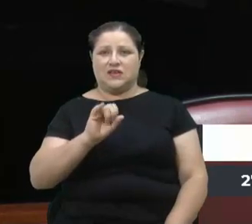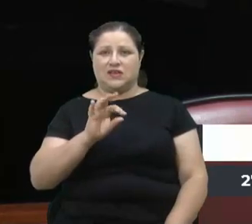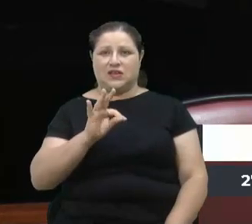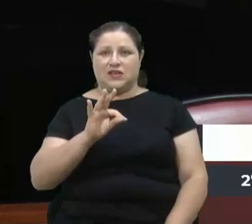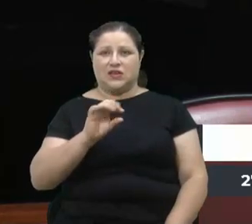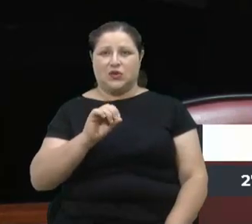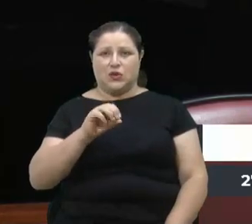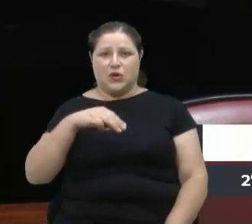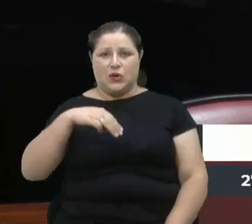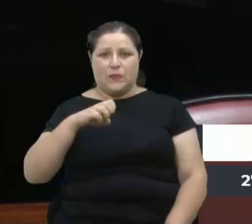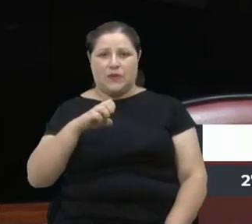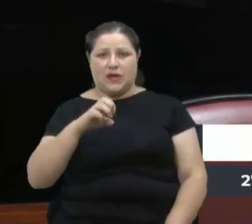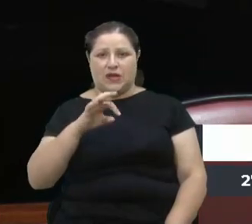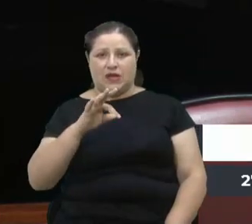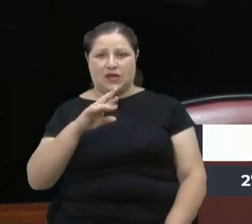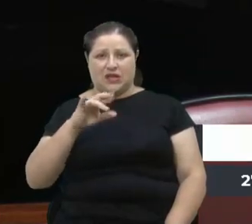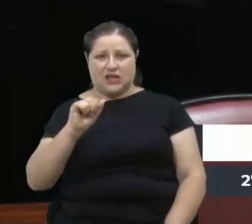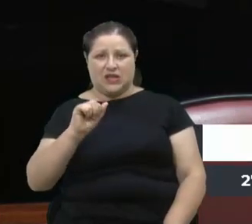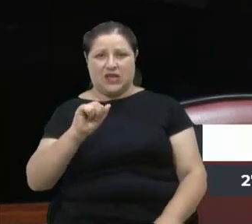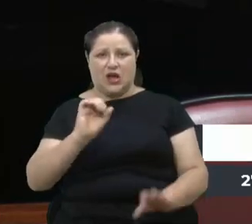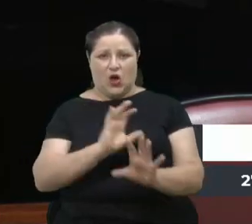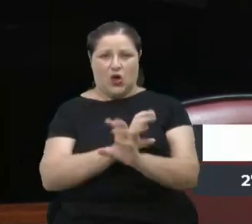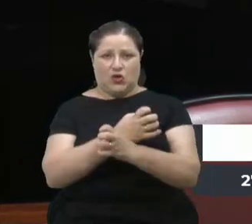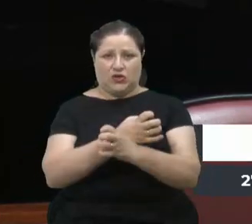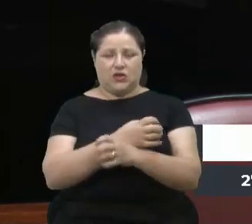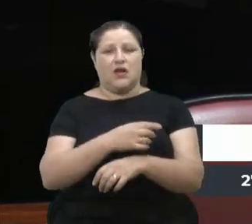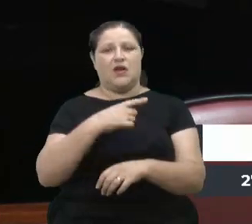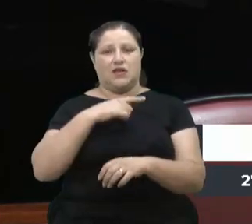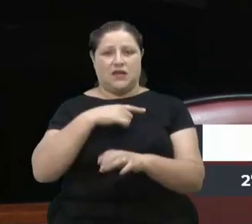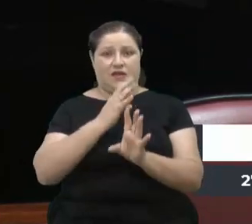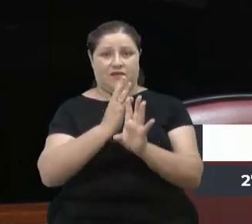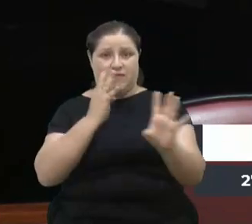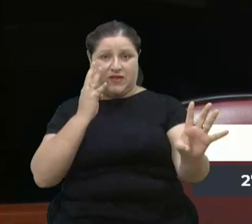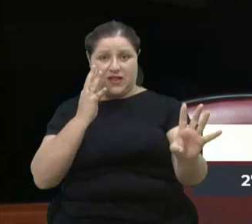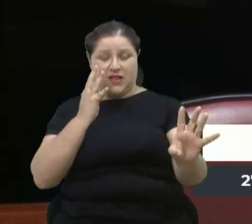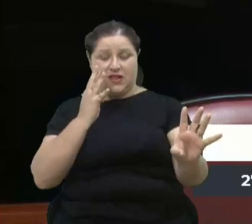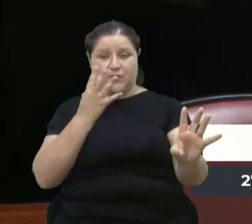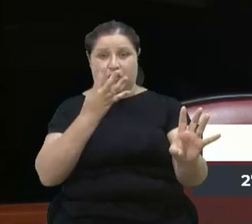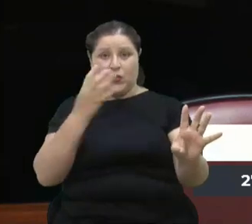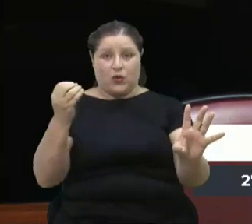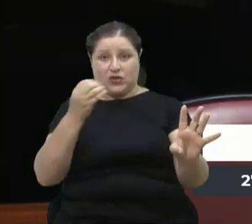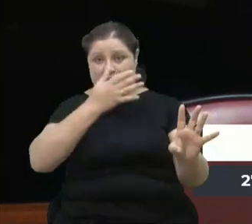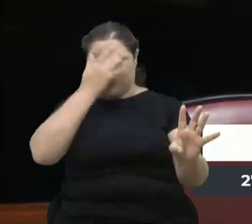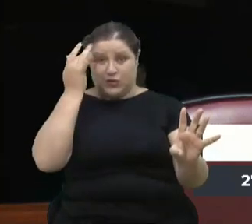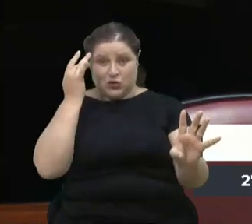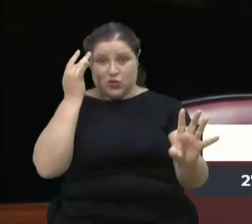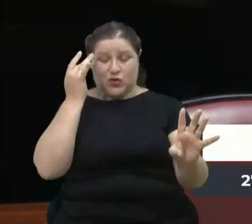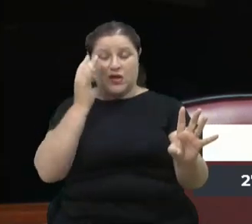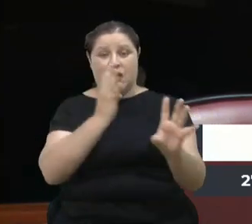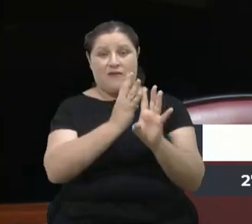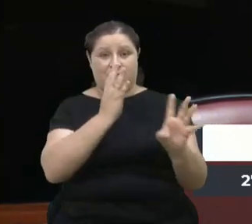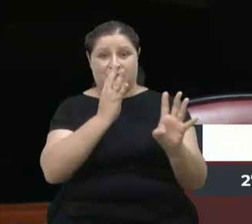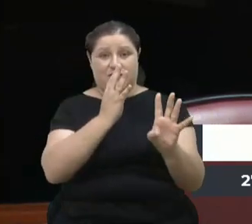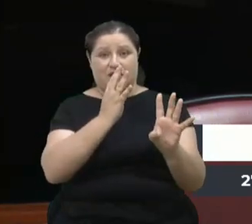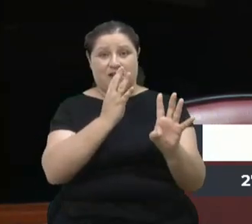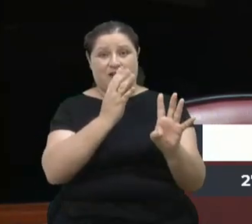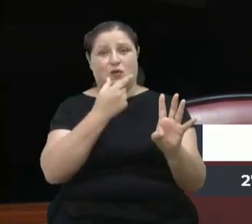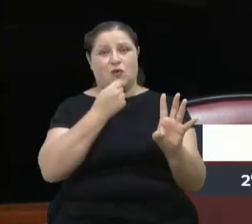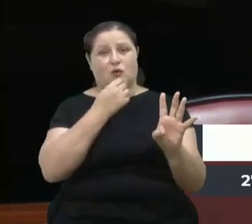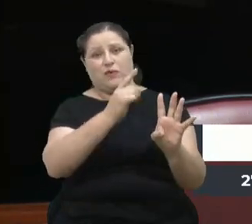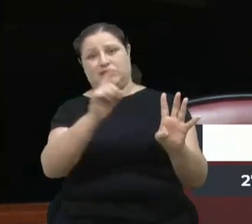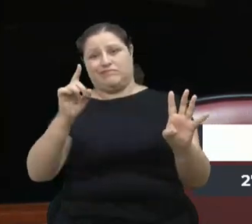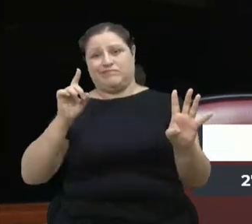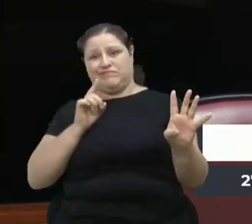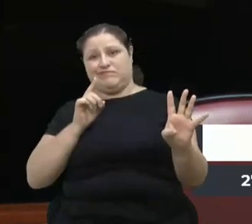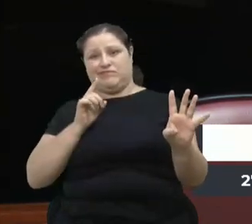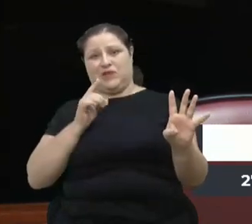ele tem 400 pacientes na sua frente, no hospital geral. É em